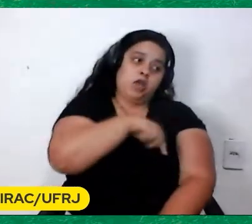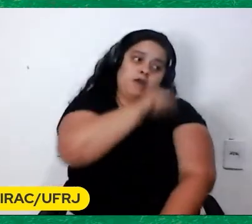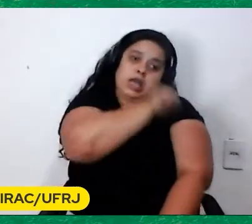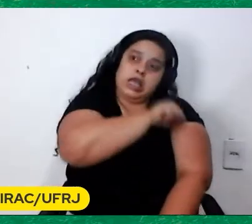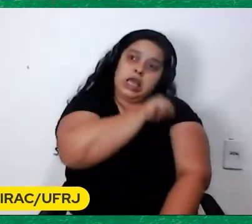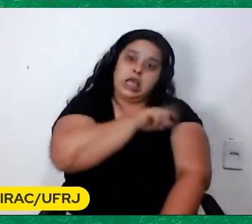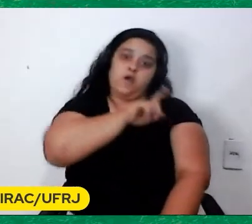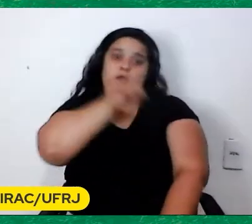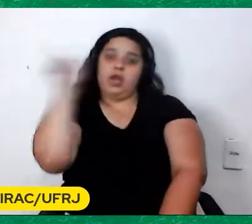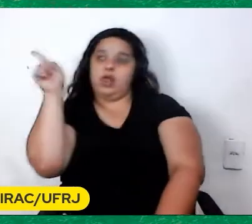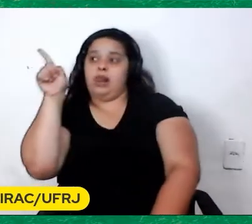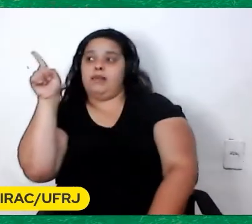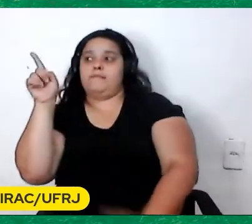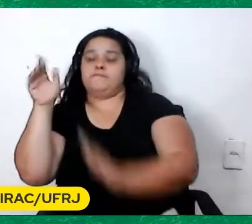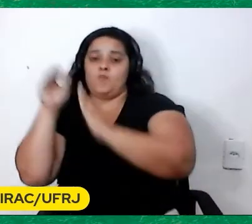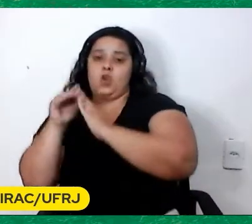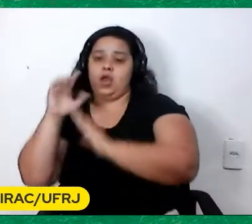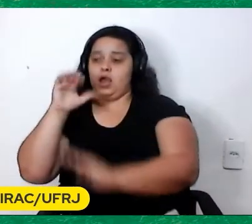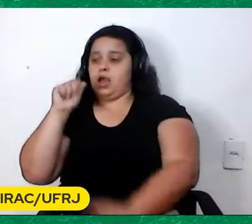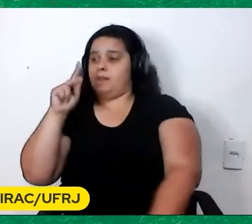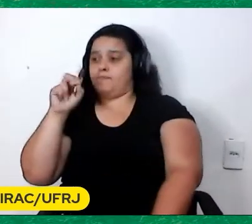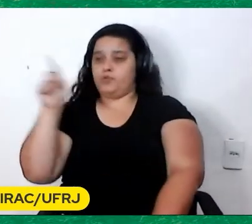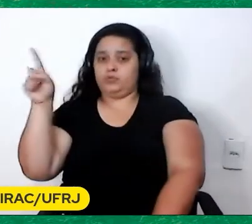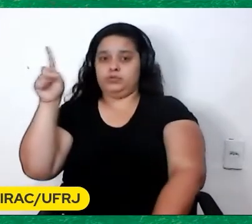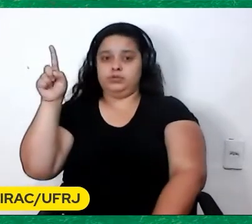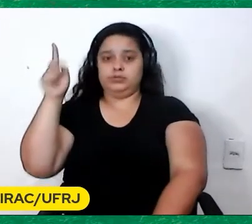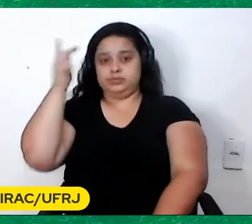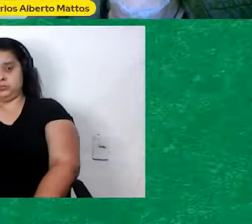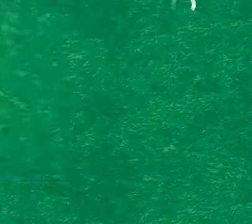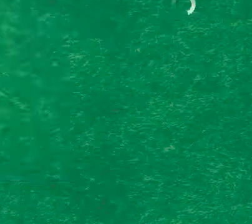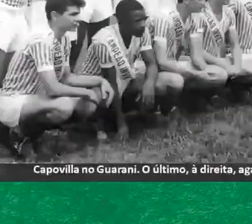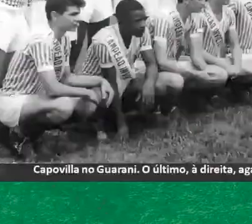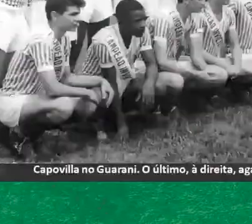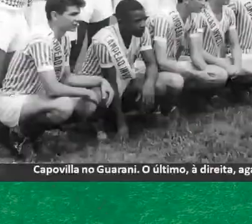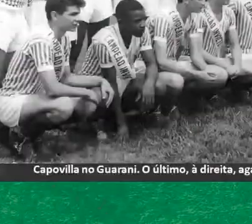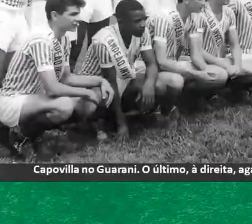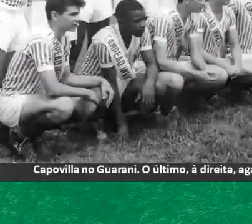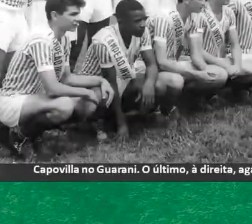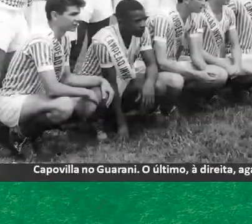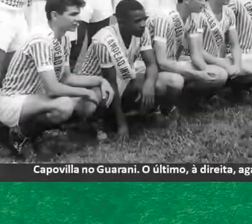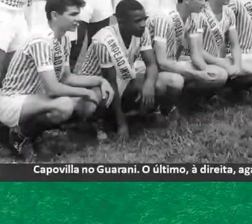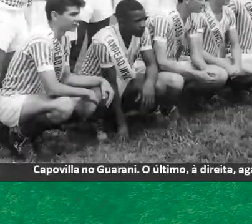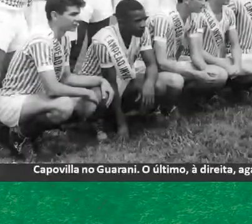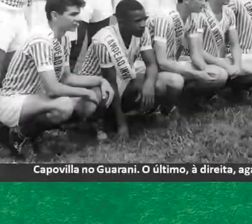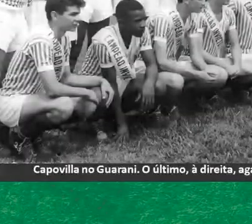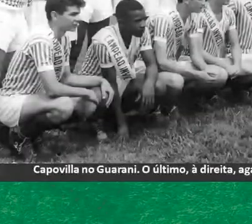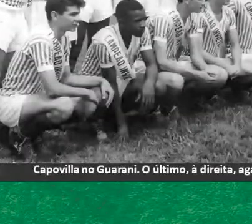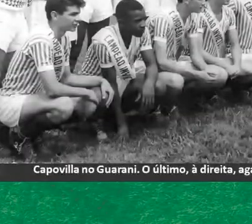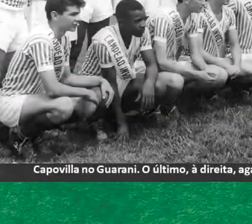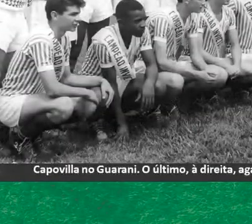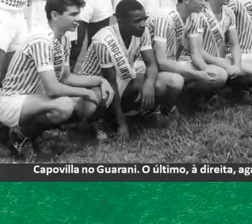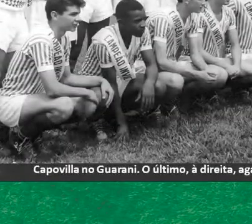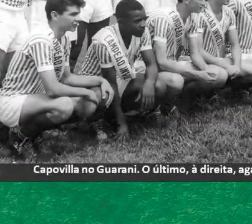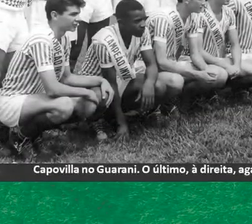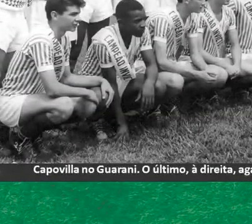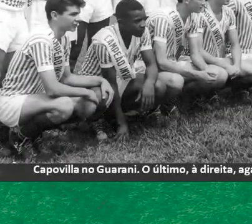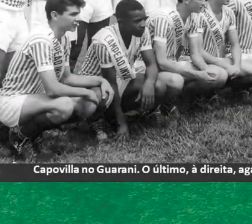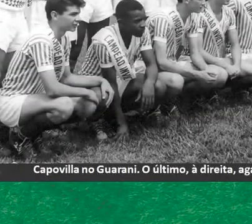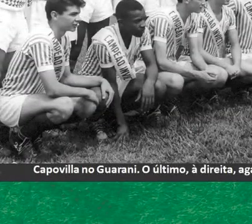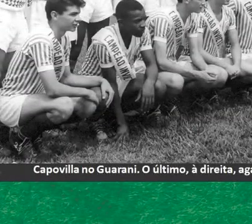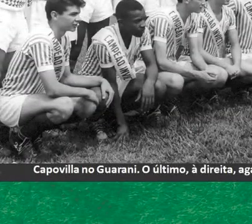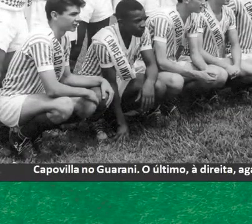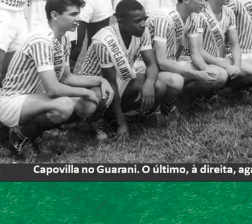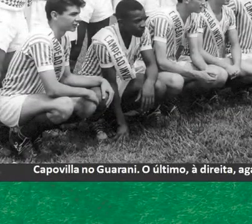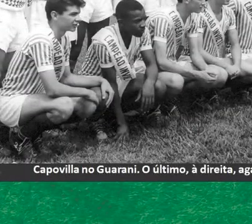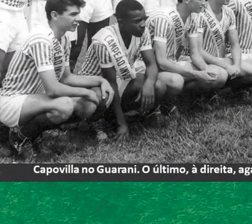Ele chegou no Rio Sei lá Em que ano Que ele aportou Aqui é o Olha